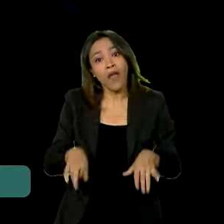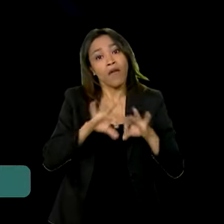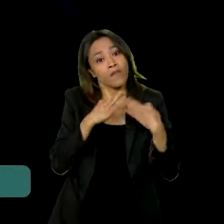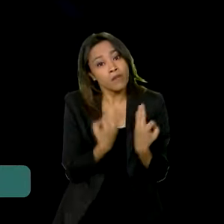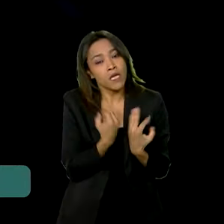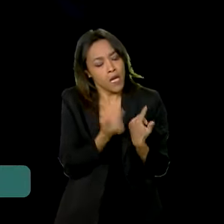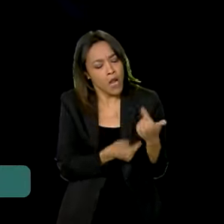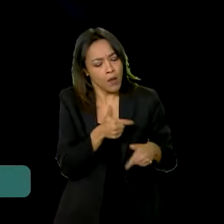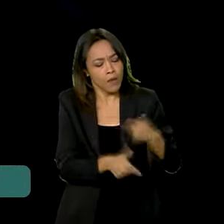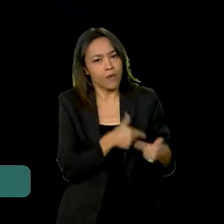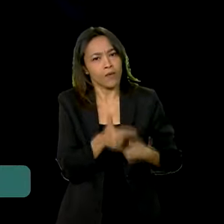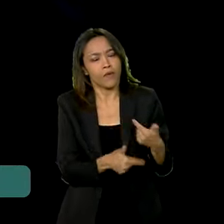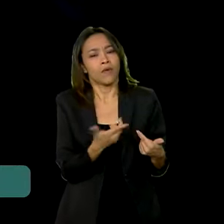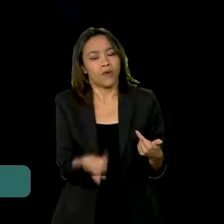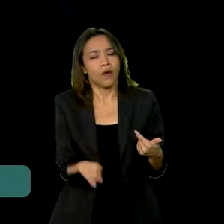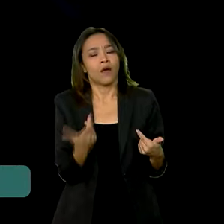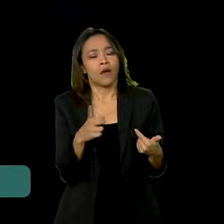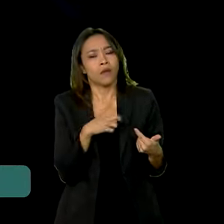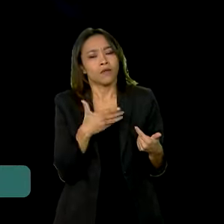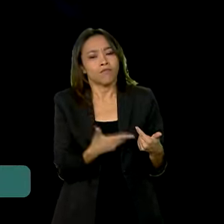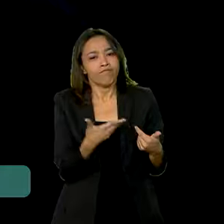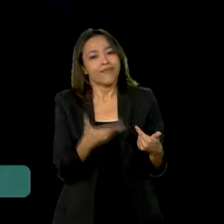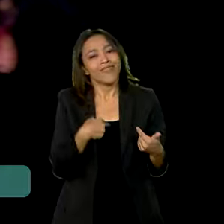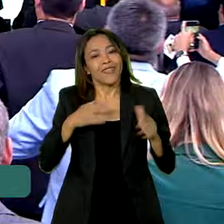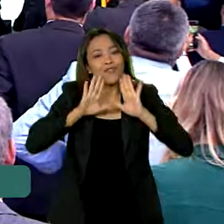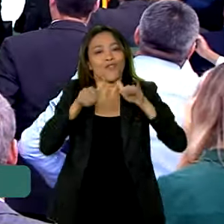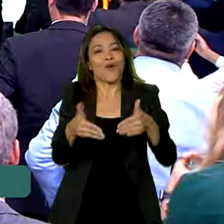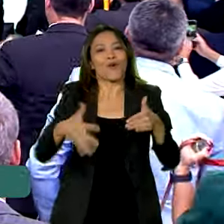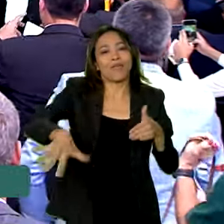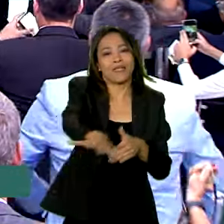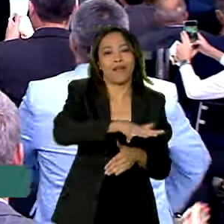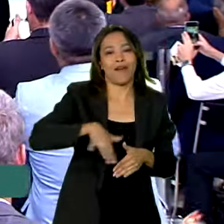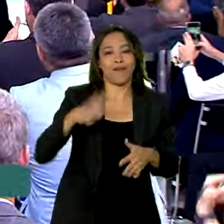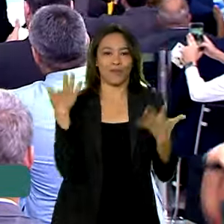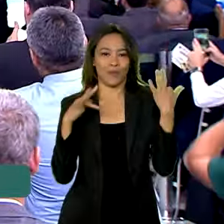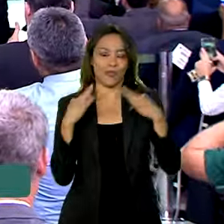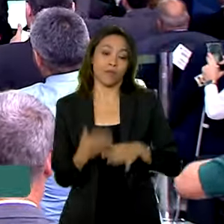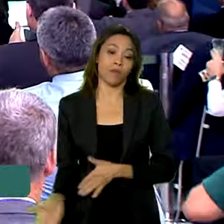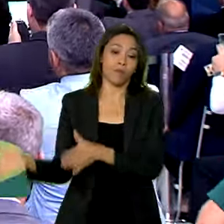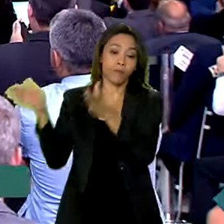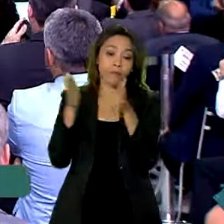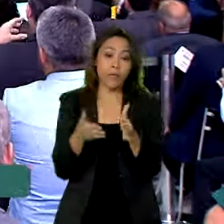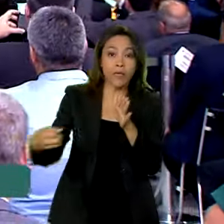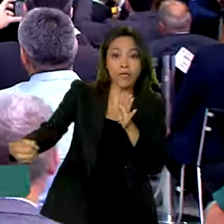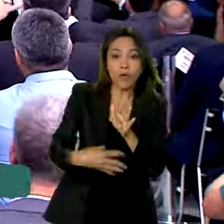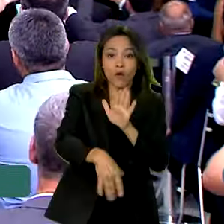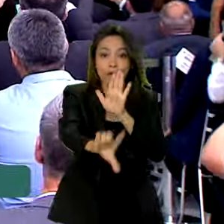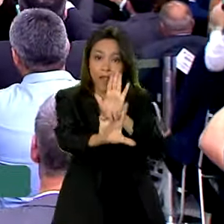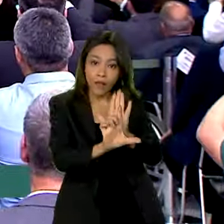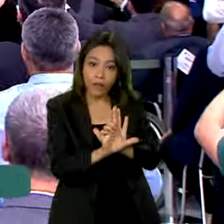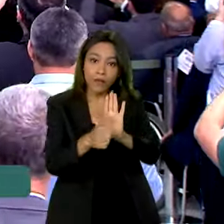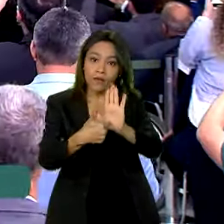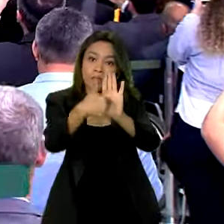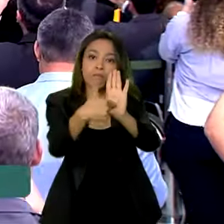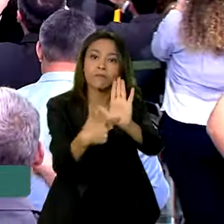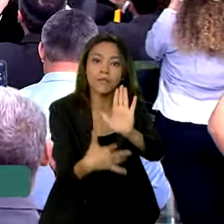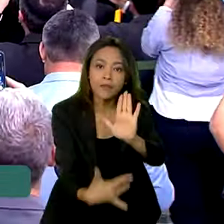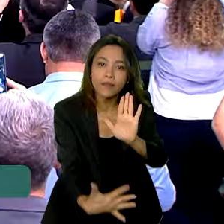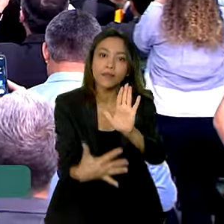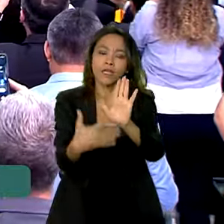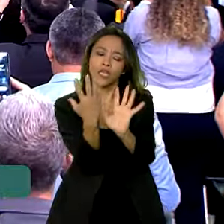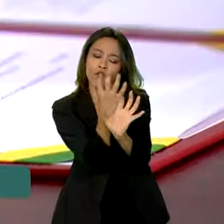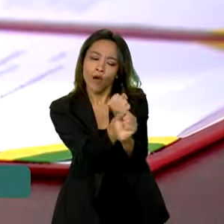que são relacionadas a essa atividade. A nova lei permite que empresas tributadas pelo lucro real, ou seja,